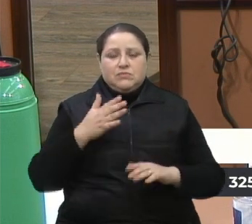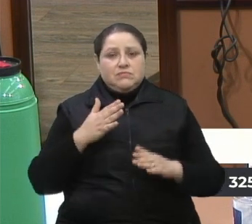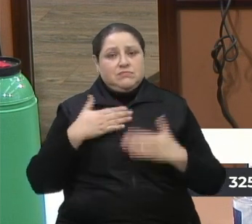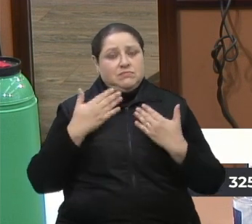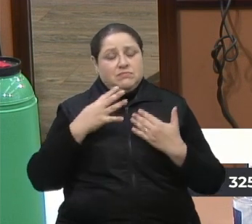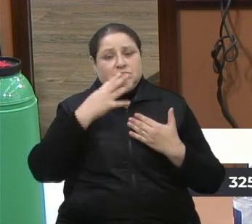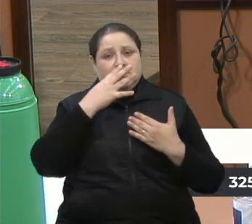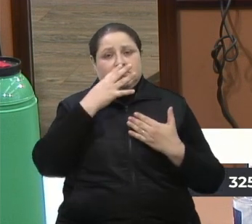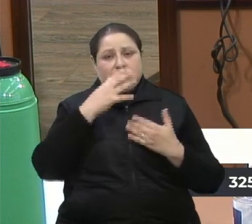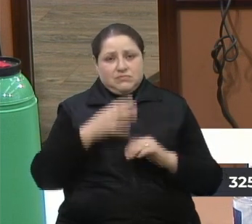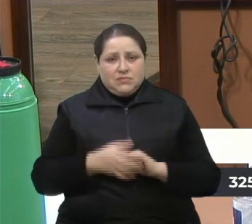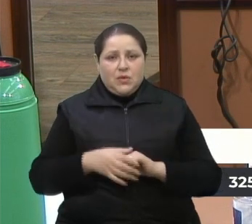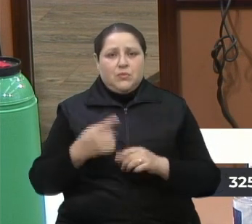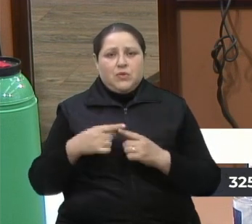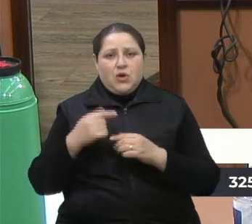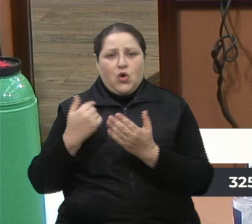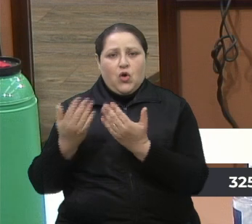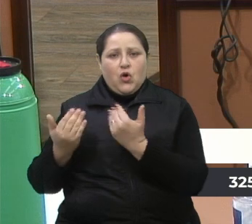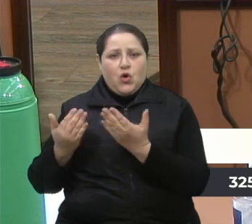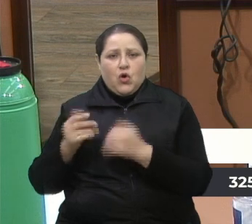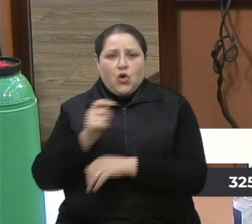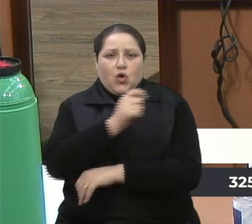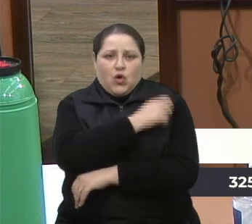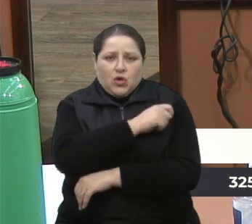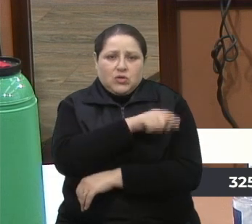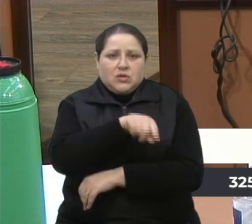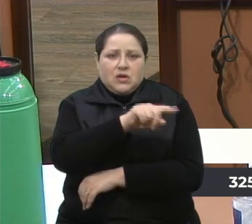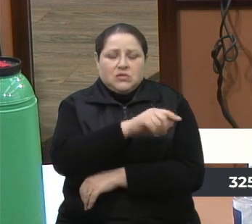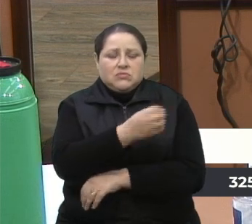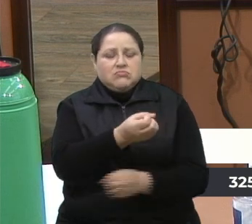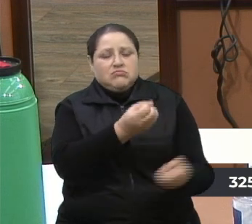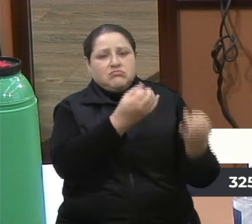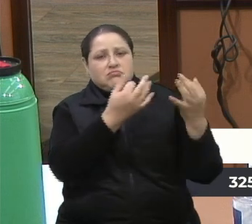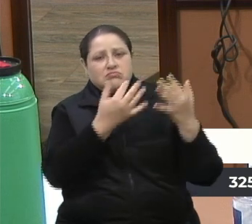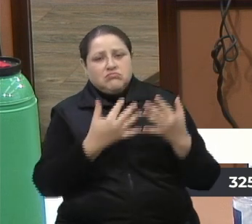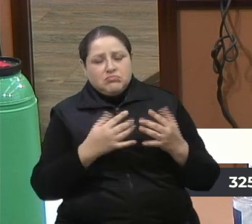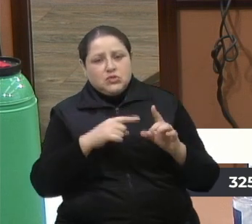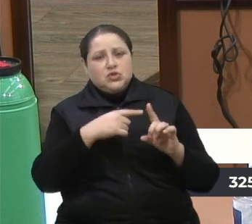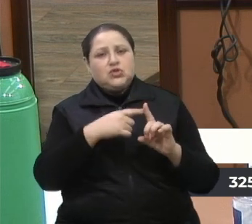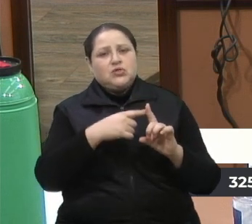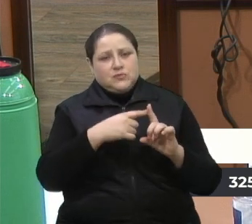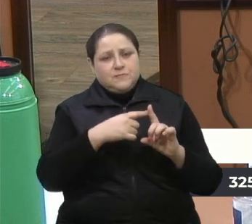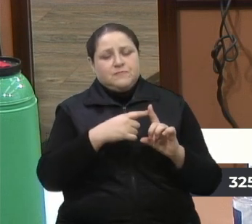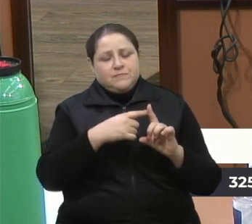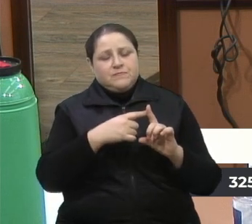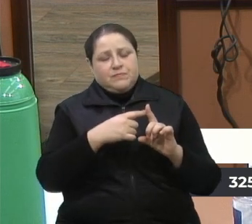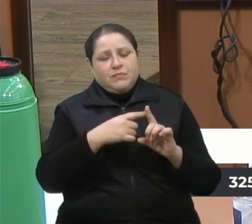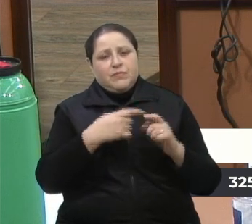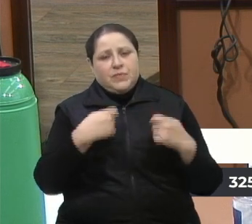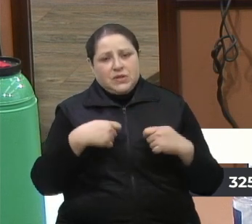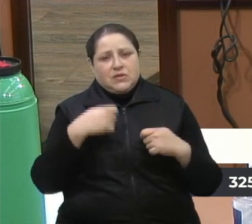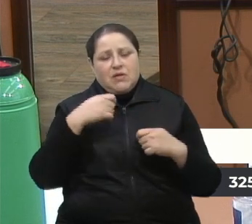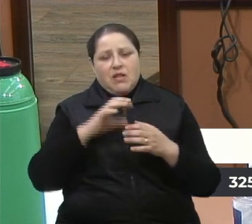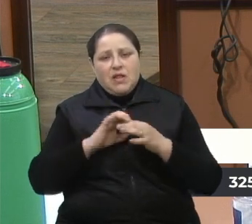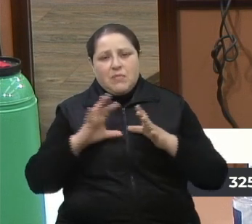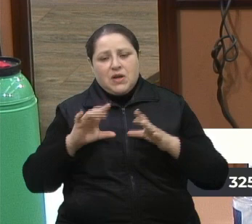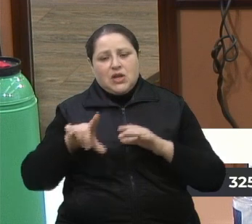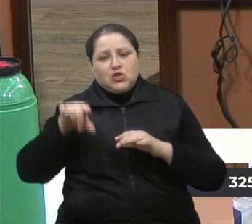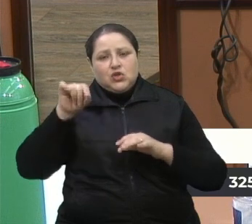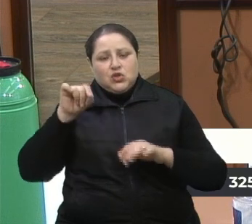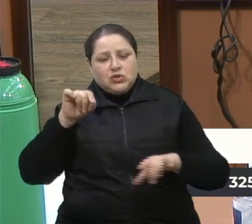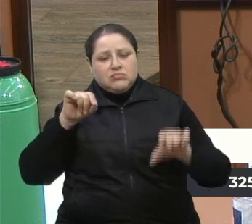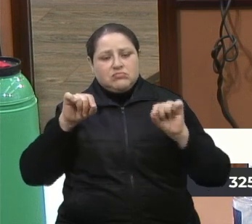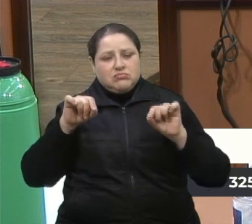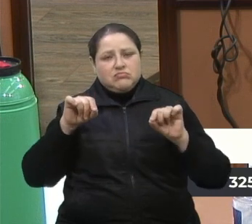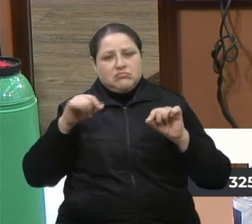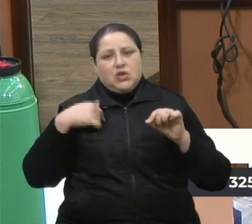conversando com os alunos, os relatos são muito positivos. E eu acho que a gente tem que ter a liberdade, a opção de escolher, bom,